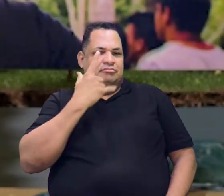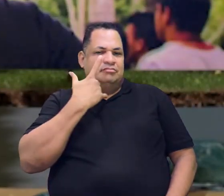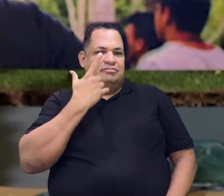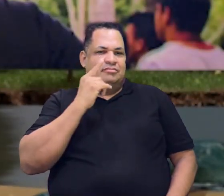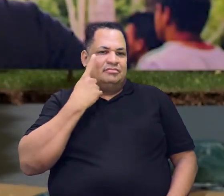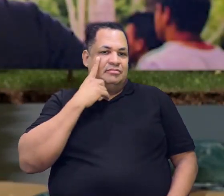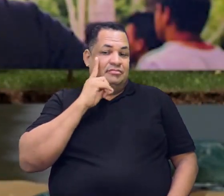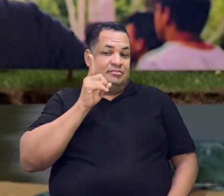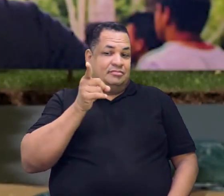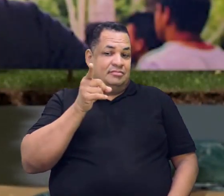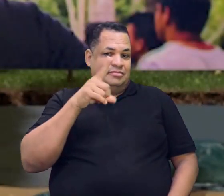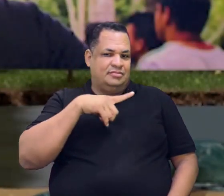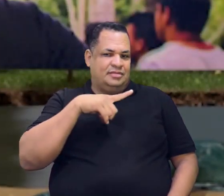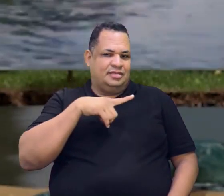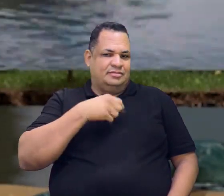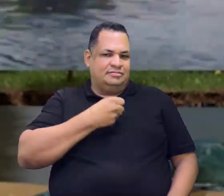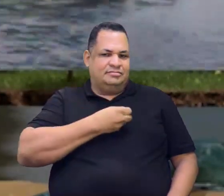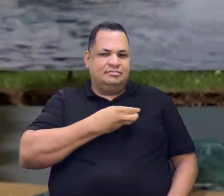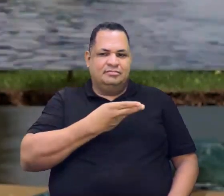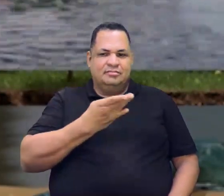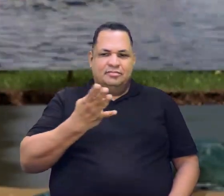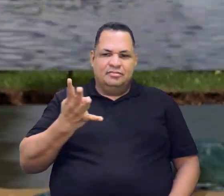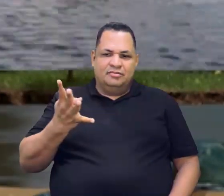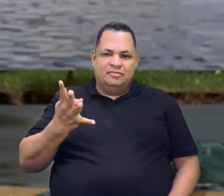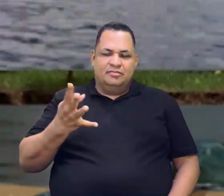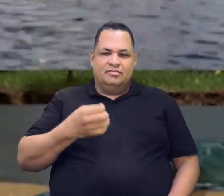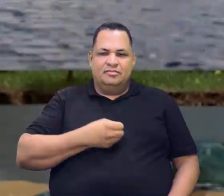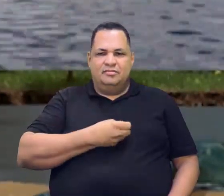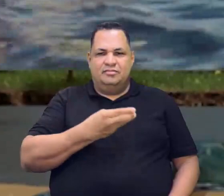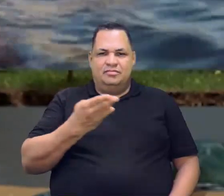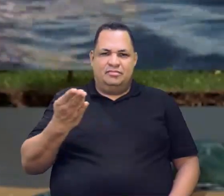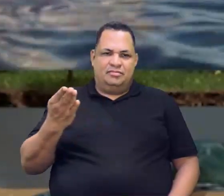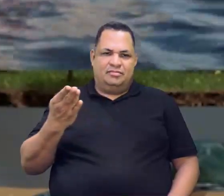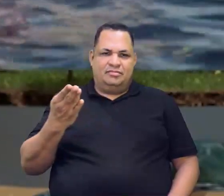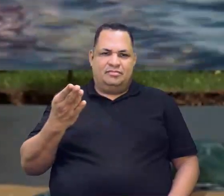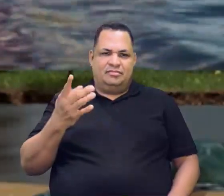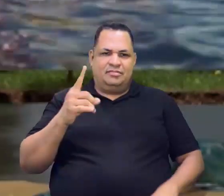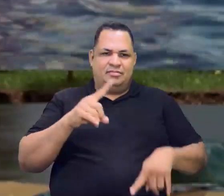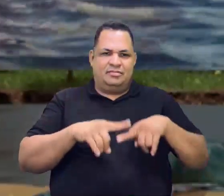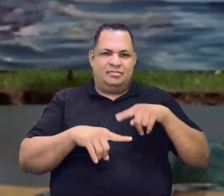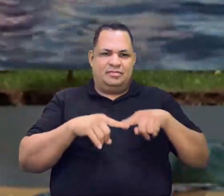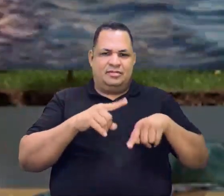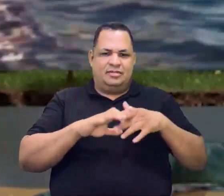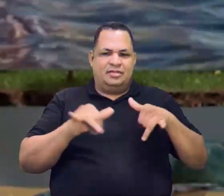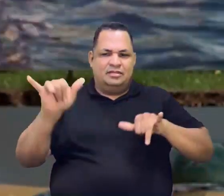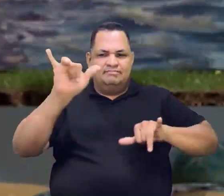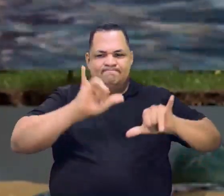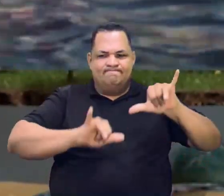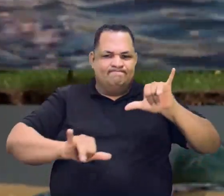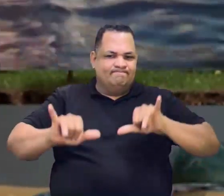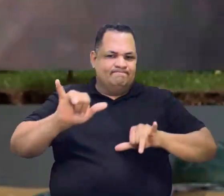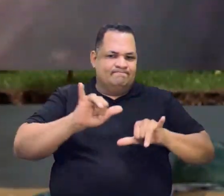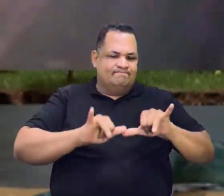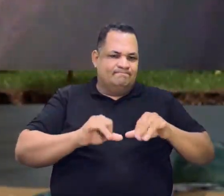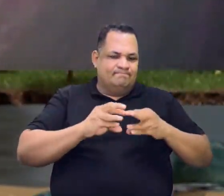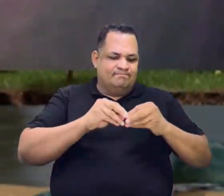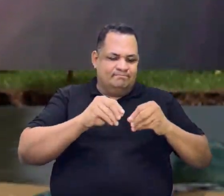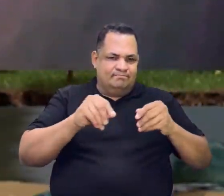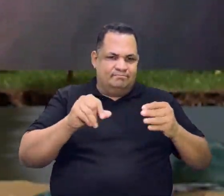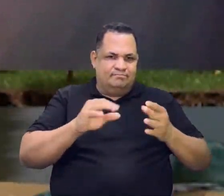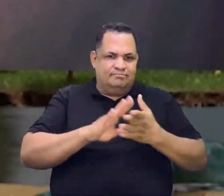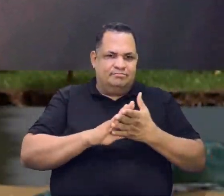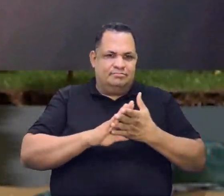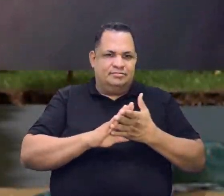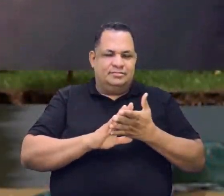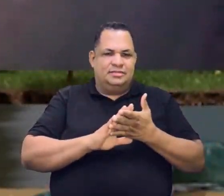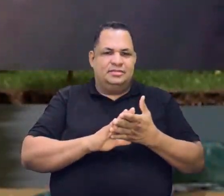é. Ali você tem grande concentração de resíduo químico. Tanto é que as